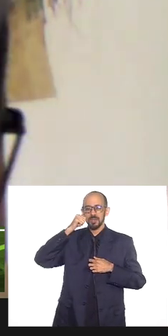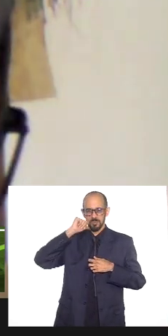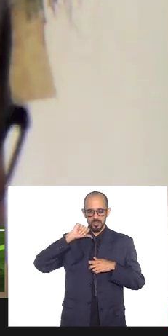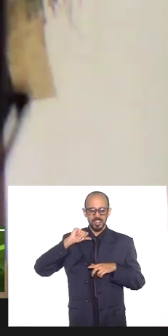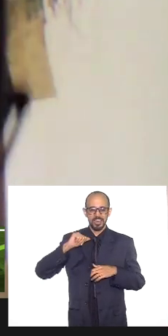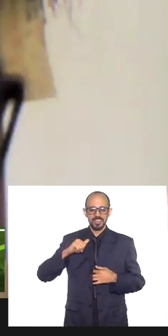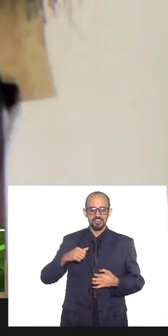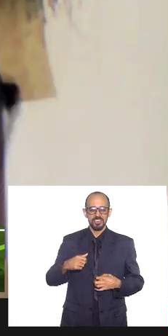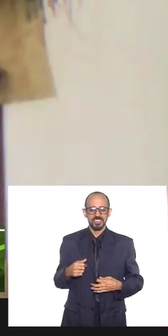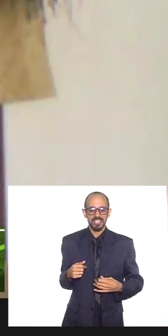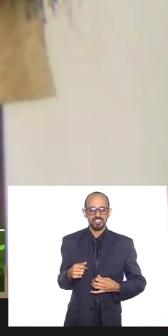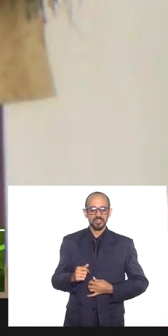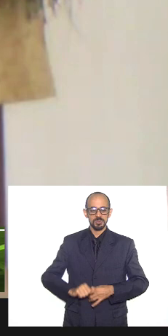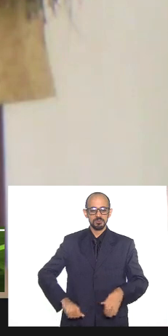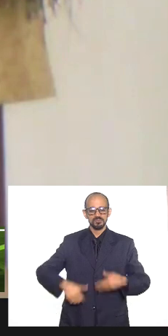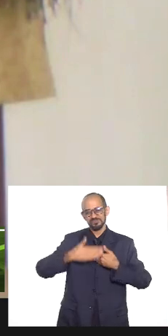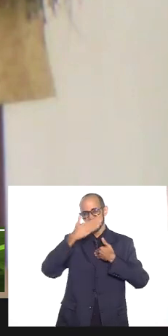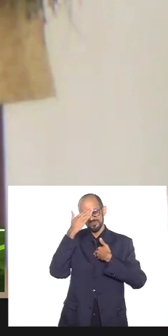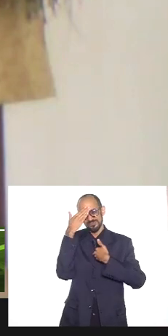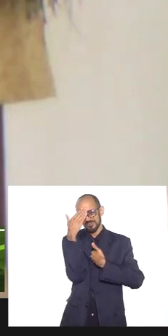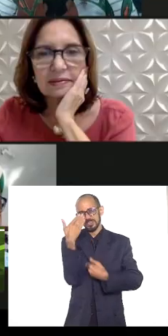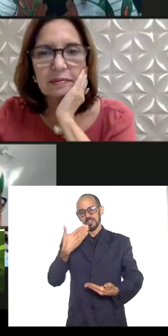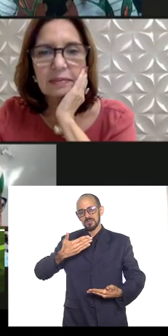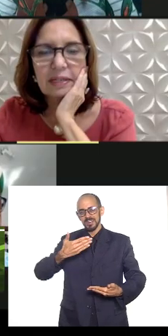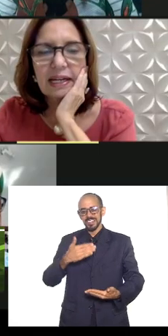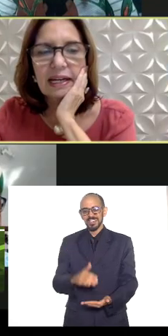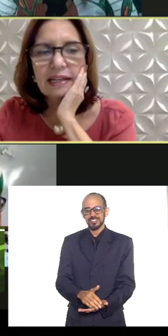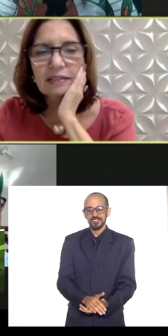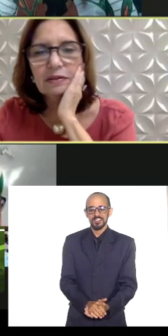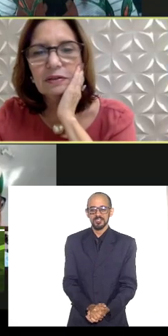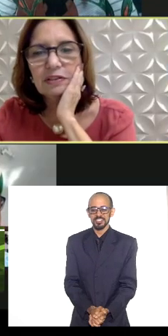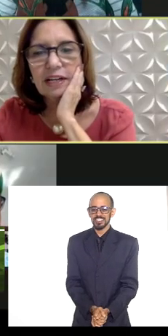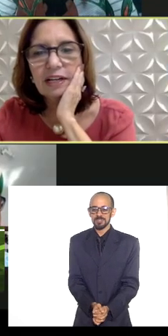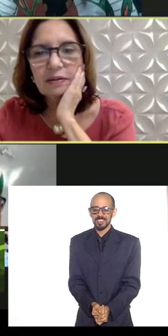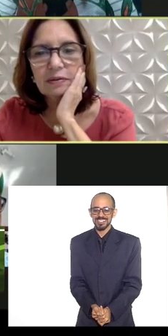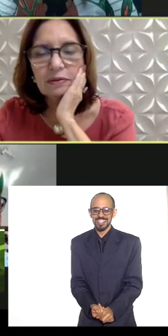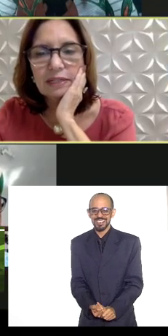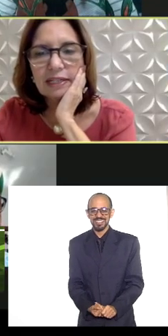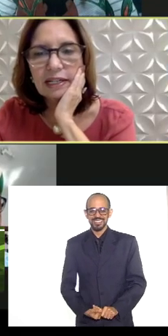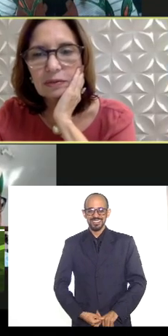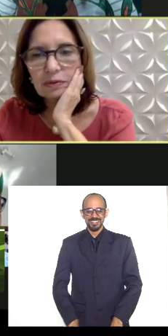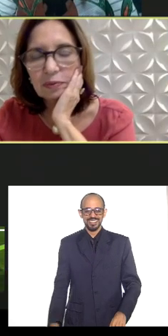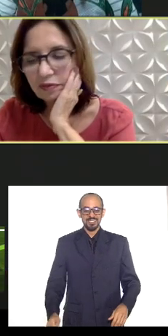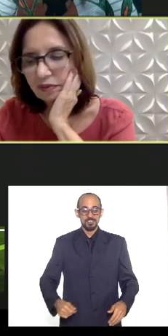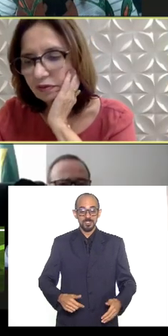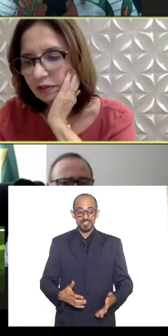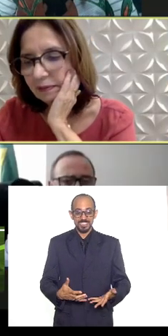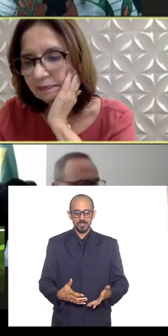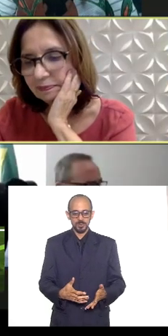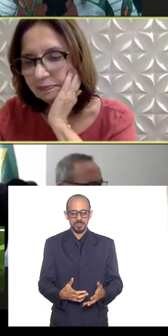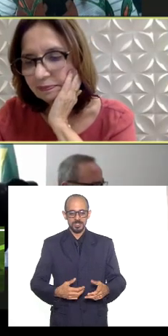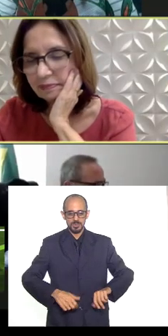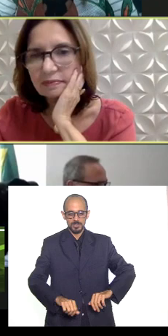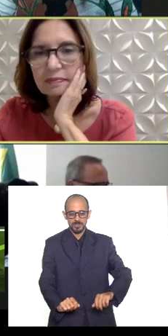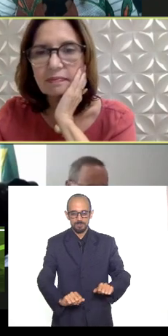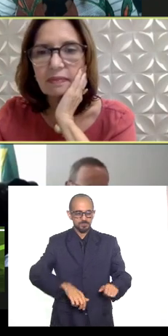obrigado a todos e a todas obrigada doutor Jago doutor Dailton por favor